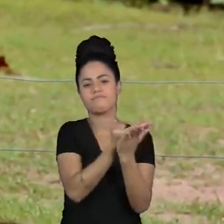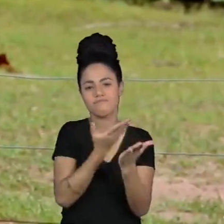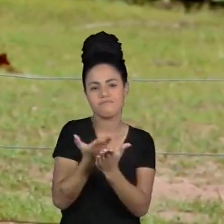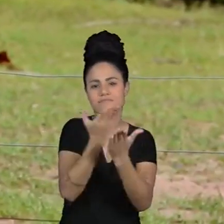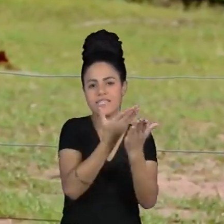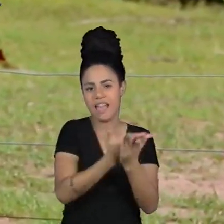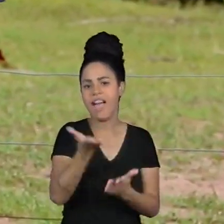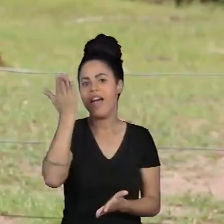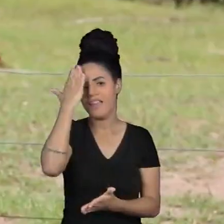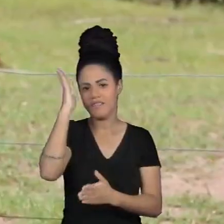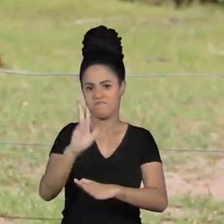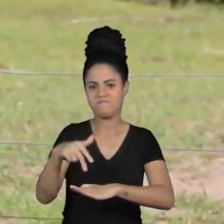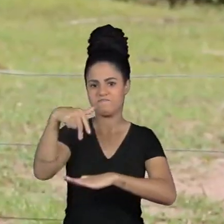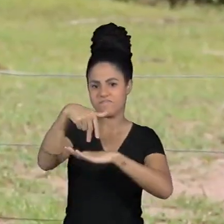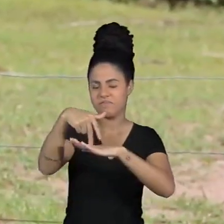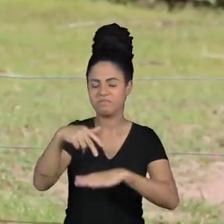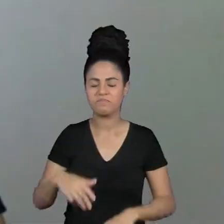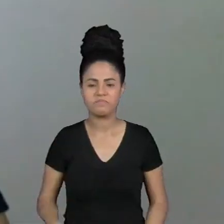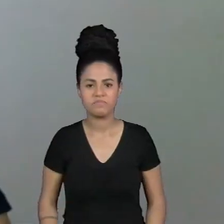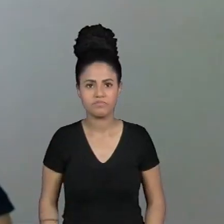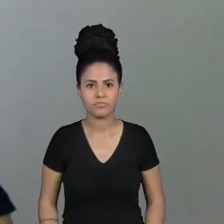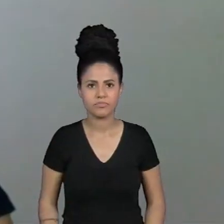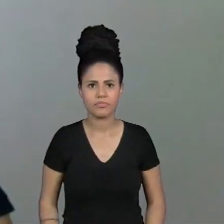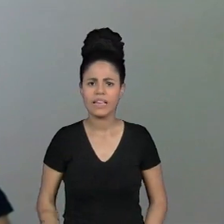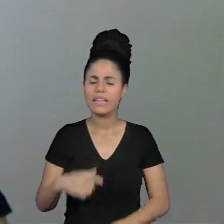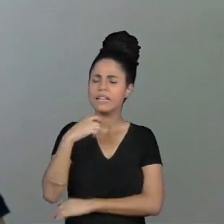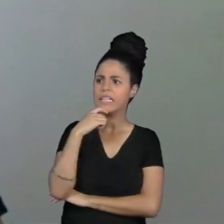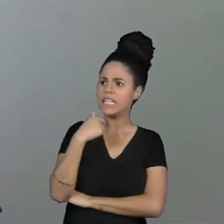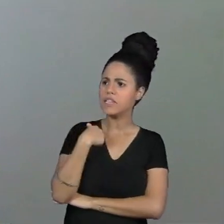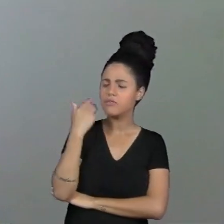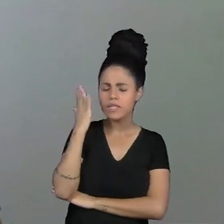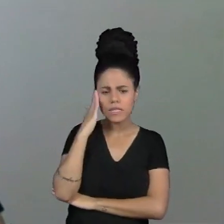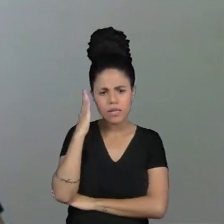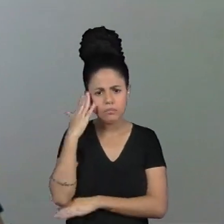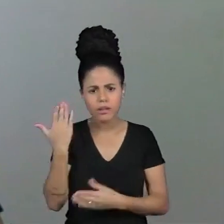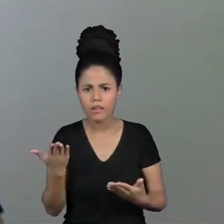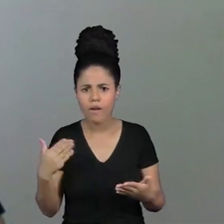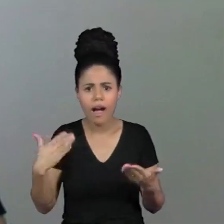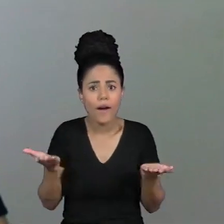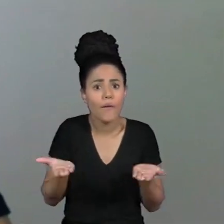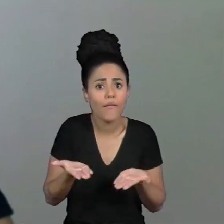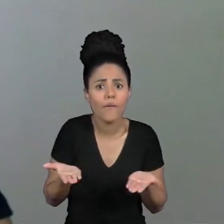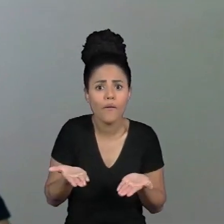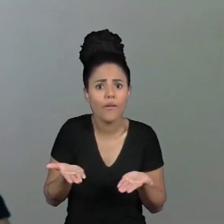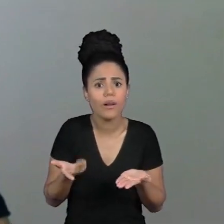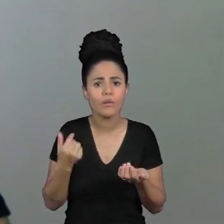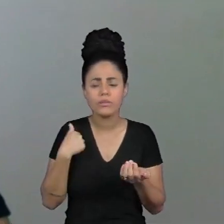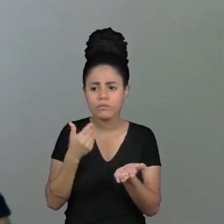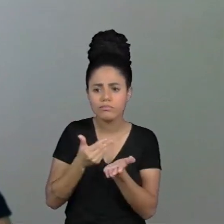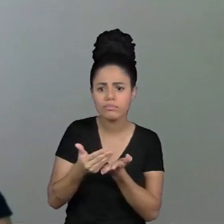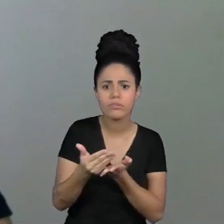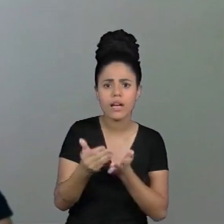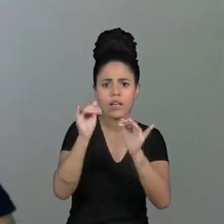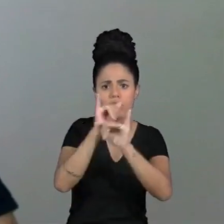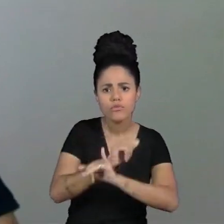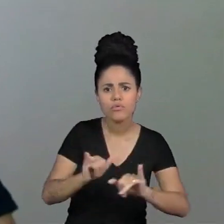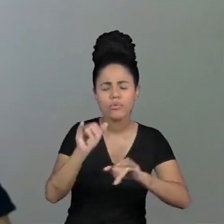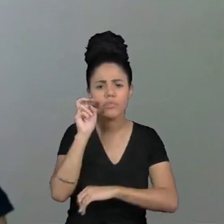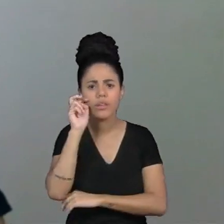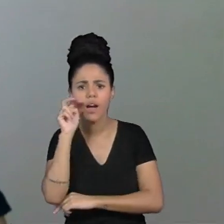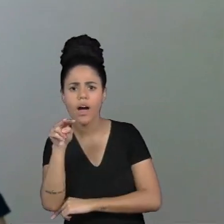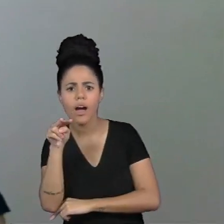por acaso Eu só soube disso recentemente quando foi divulgado por um jornal dinamarquês